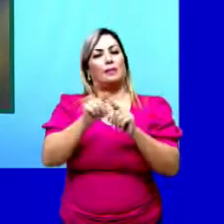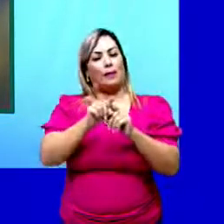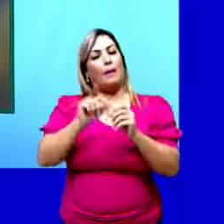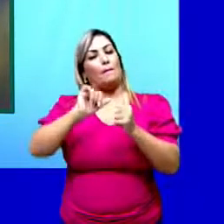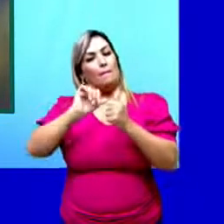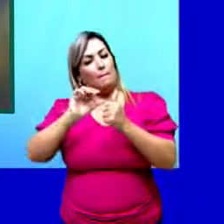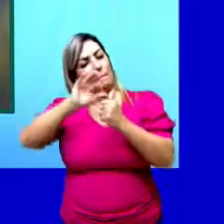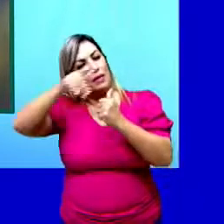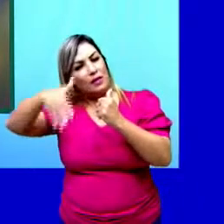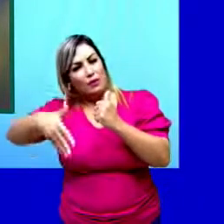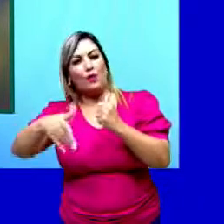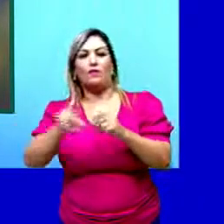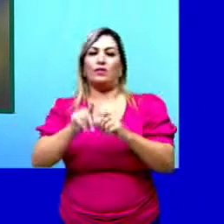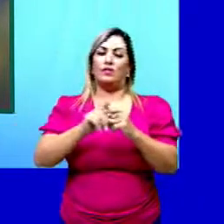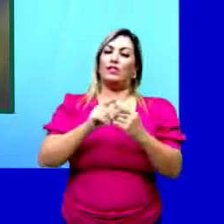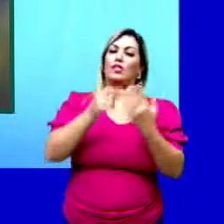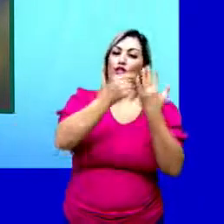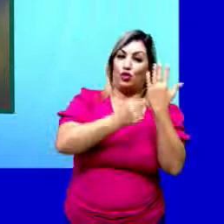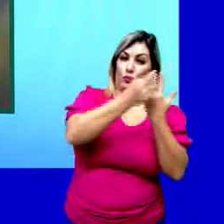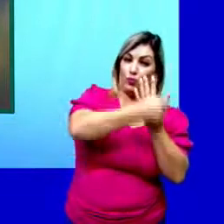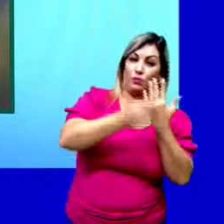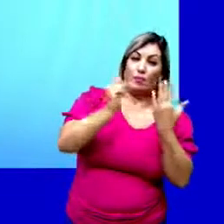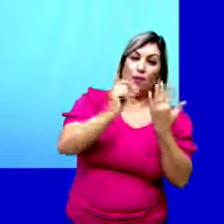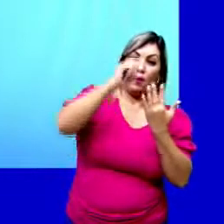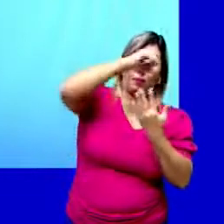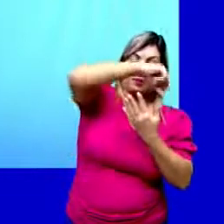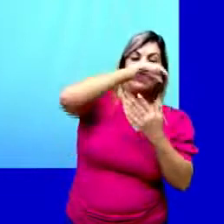gimnospermas e angiospermas.